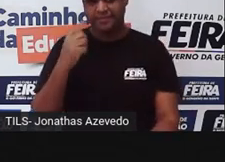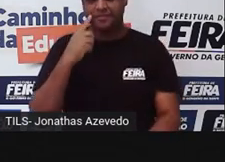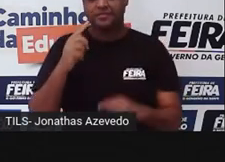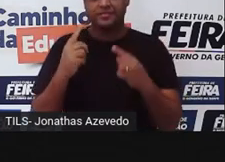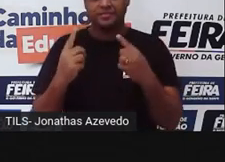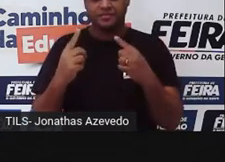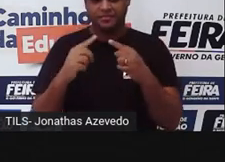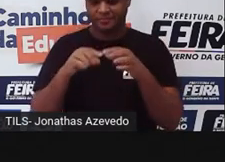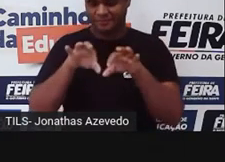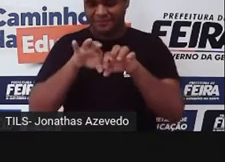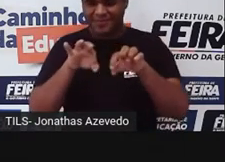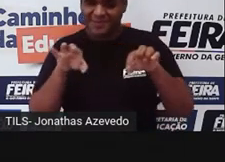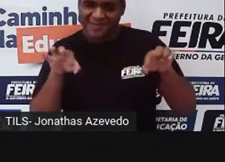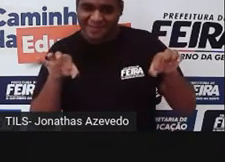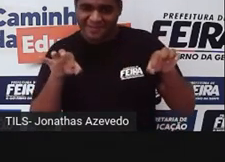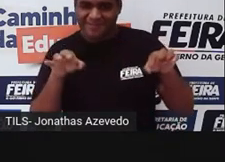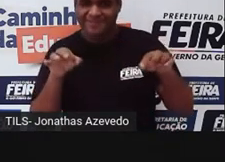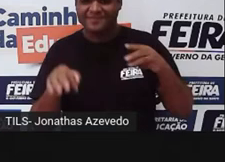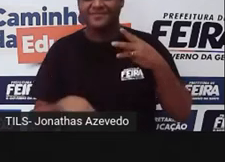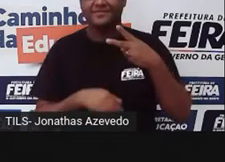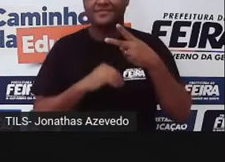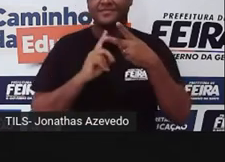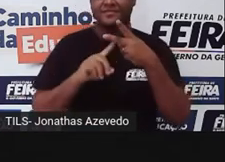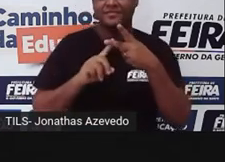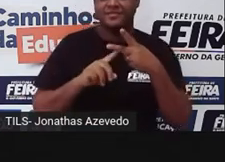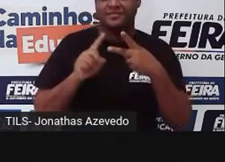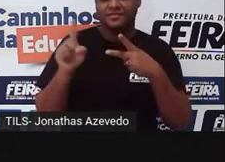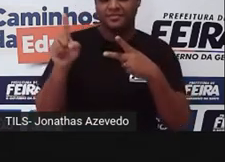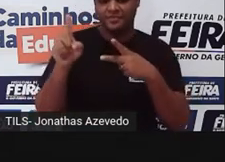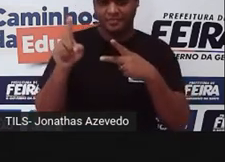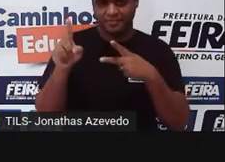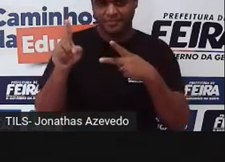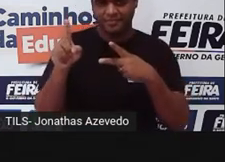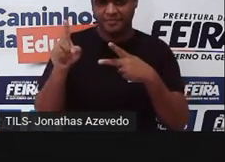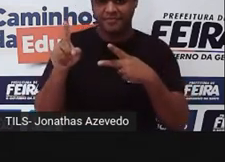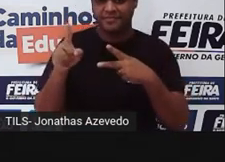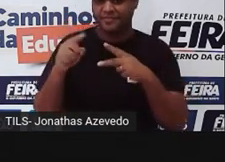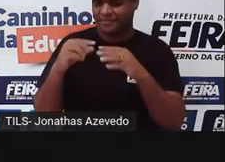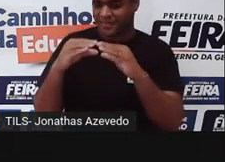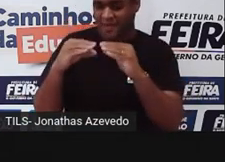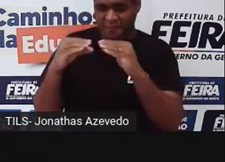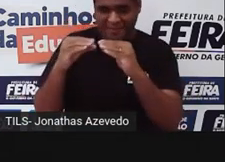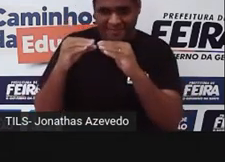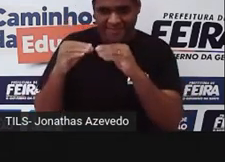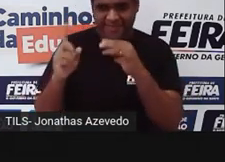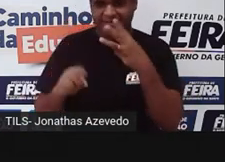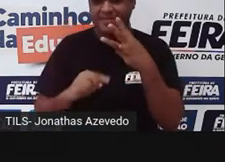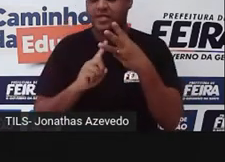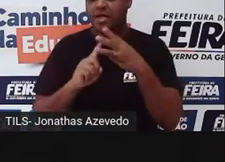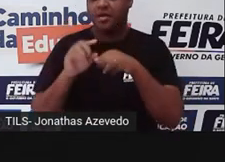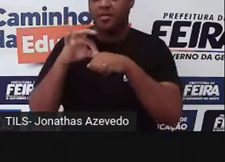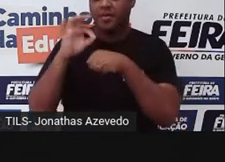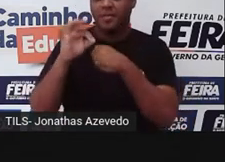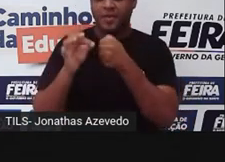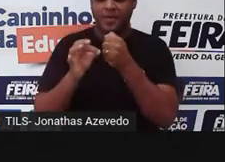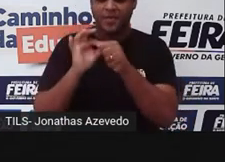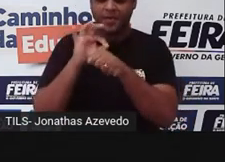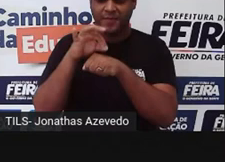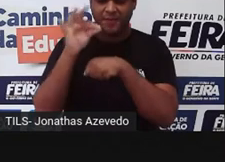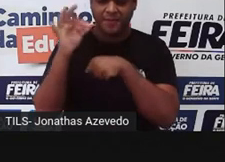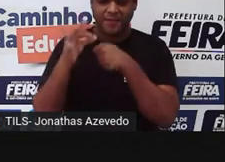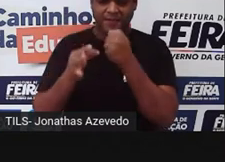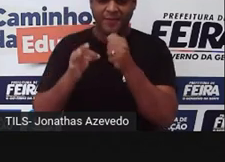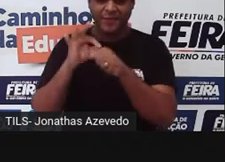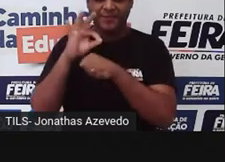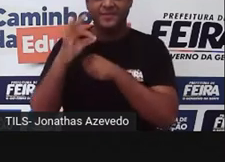animalzinho aqui. E por último, os equinóides, que são as bolachas do mar e os ouriços do mar. Então, todos esses